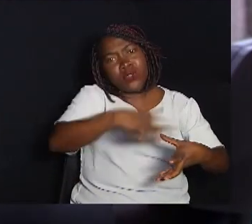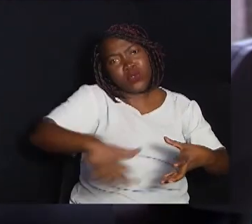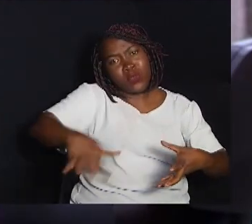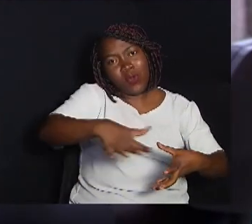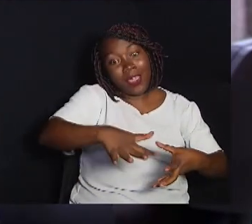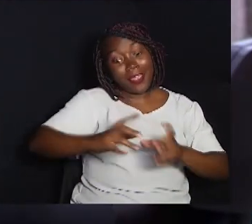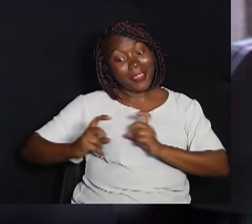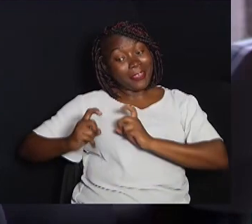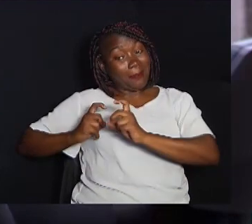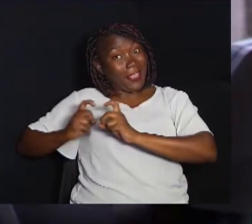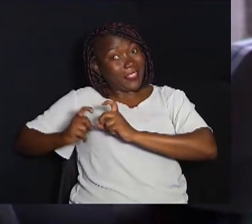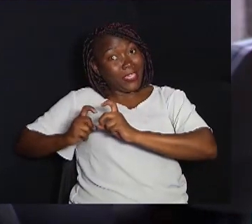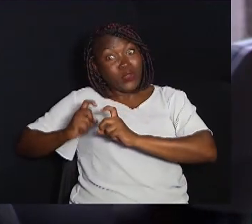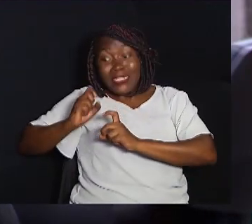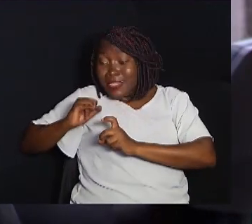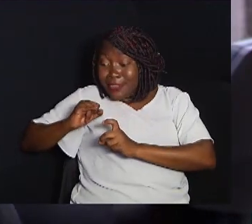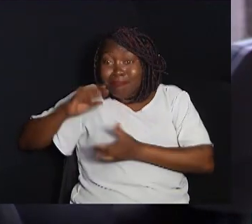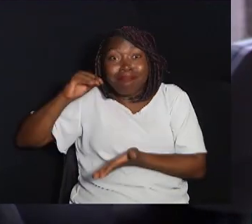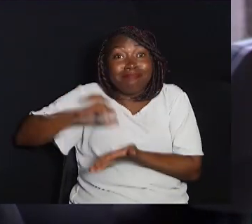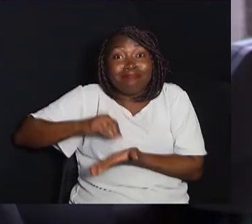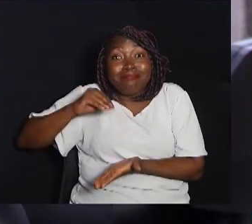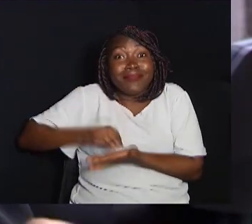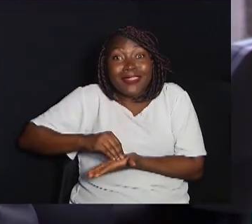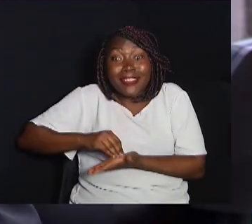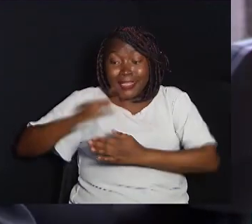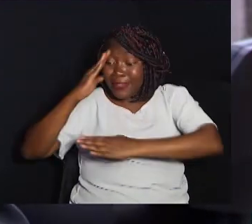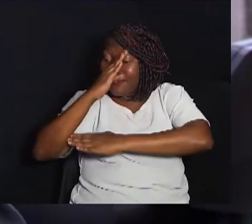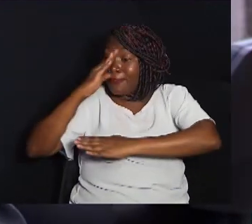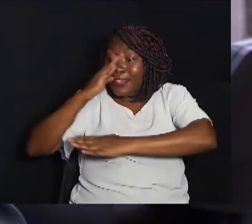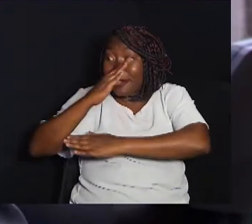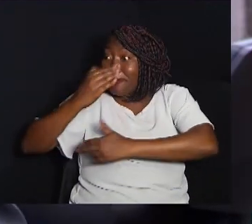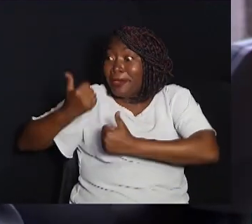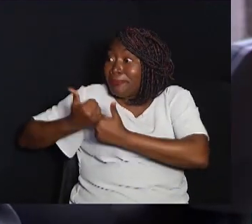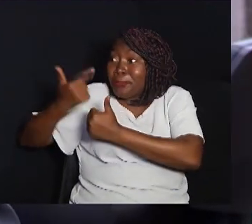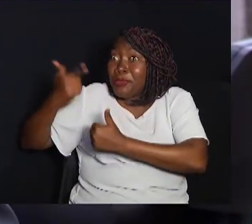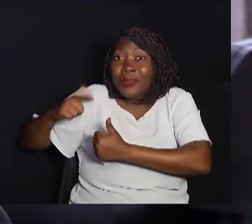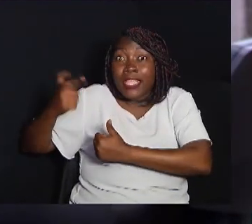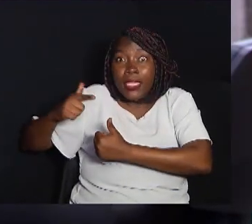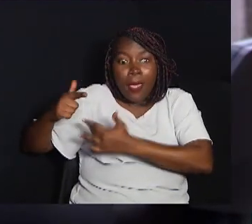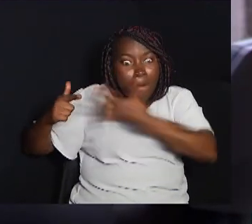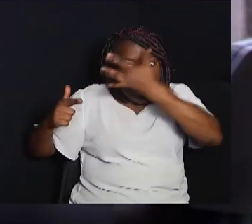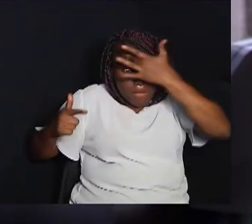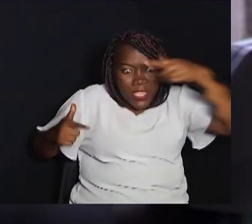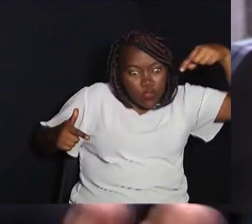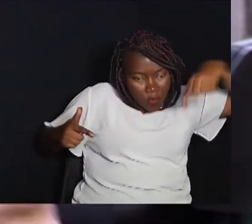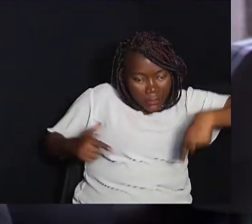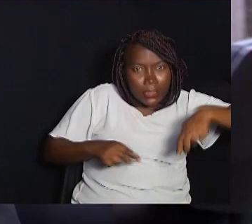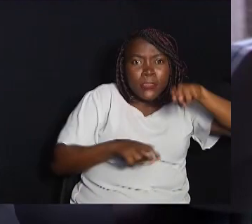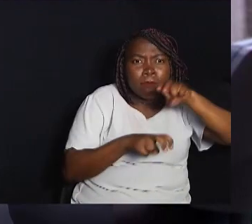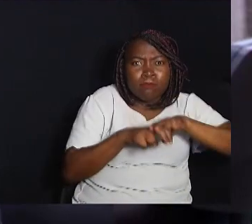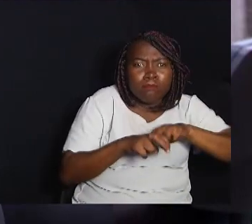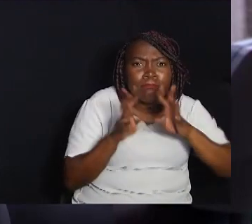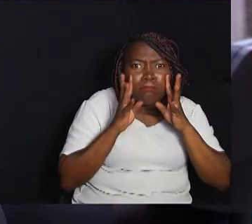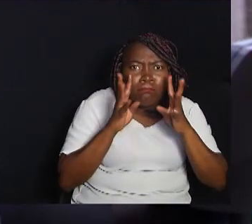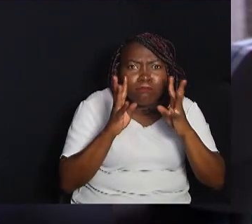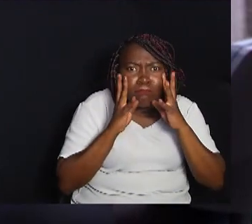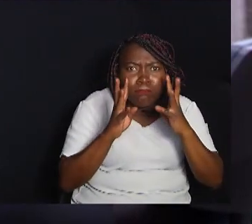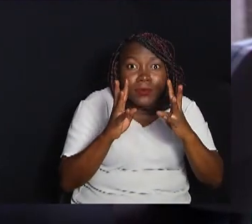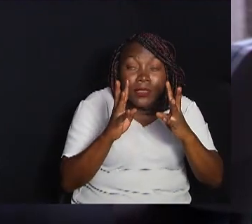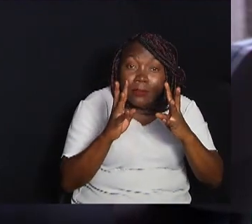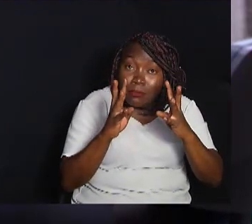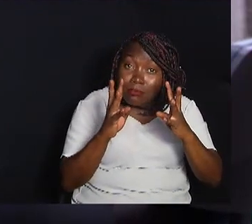E se não tem o apoio, por exemplo, da TV Câmara A pessoa que estiver aqui acompanhando o nosso diálogo Ela